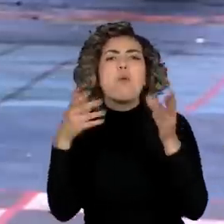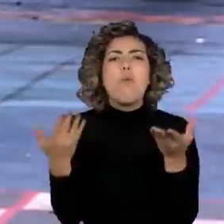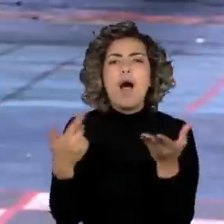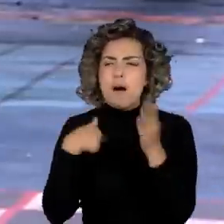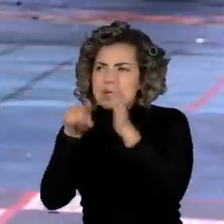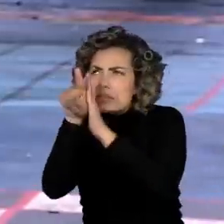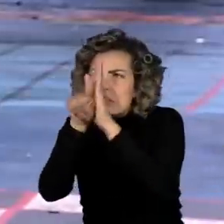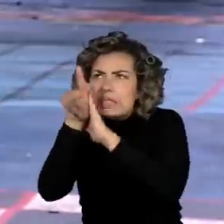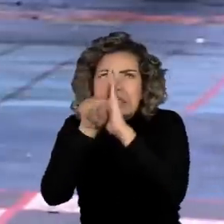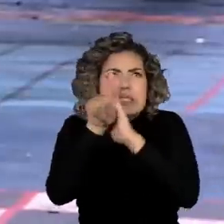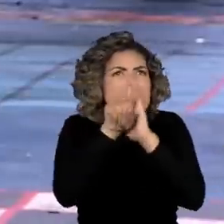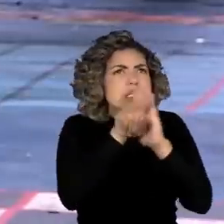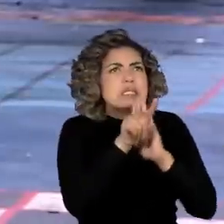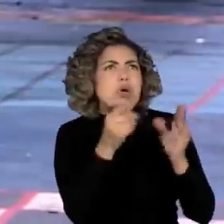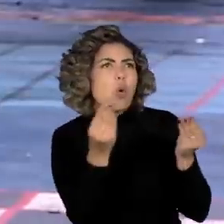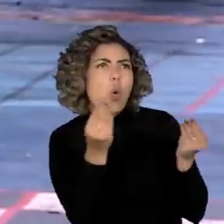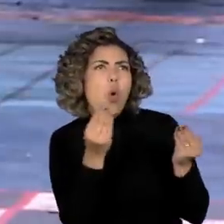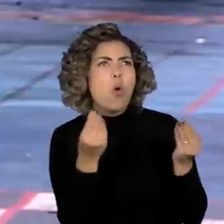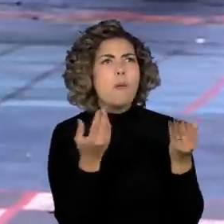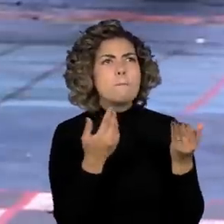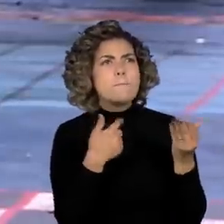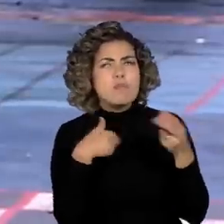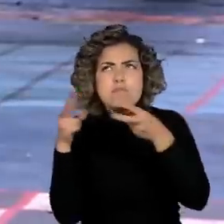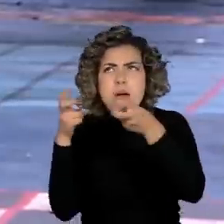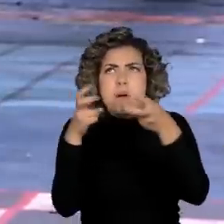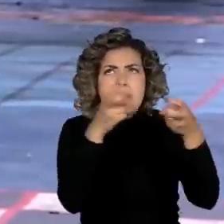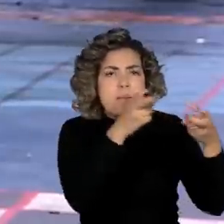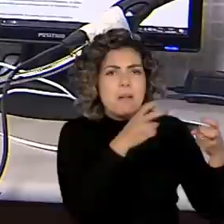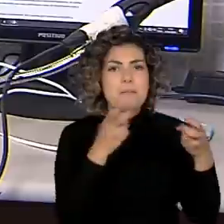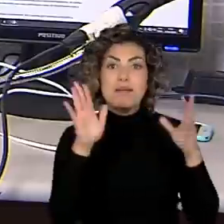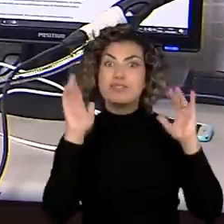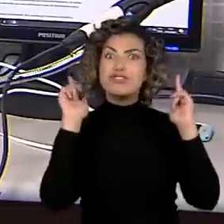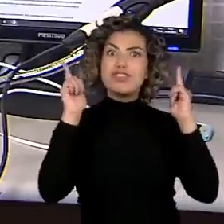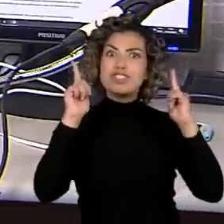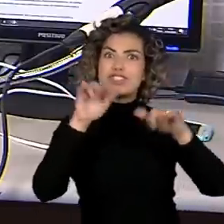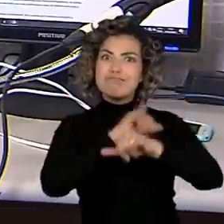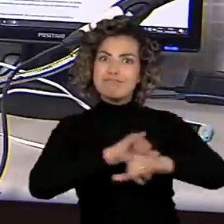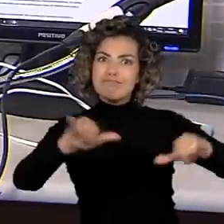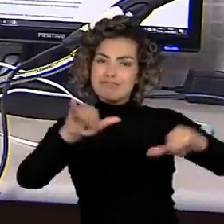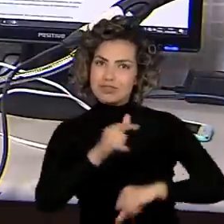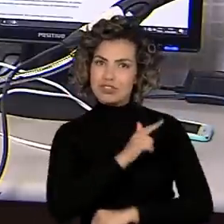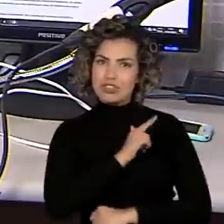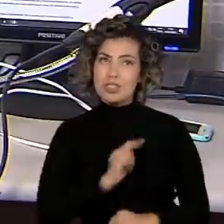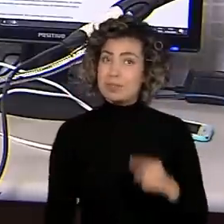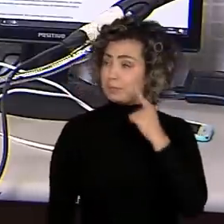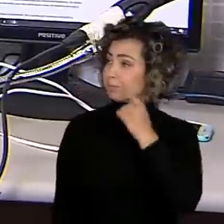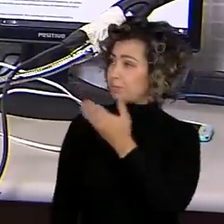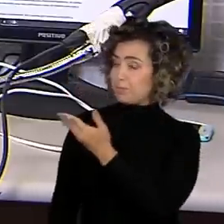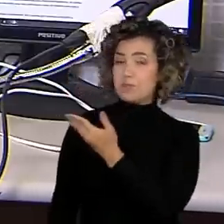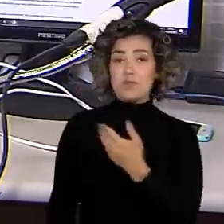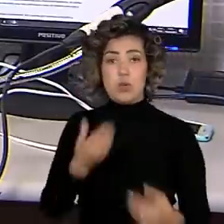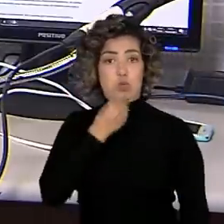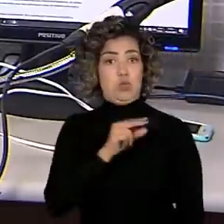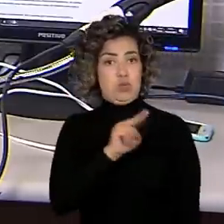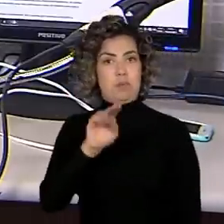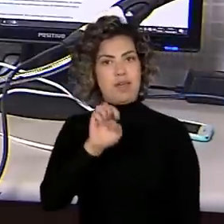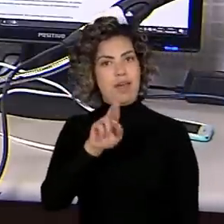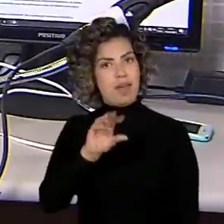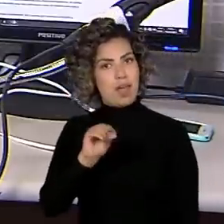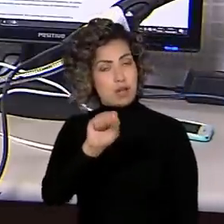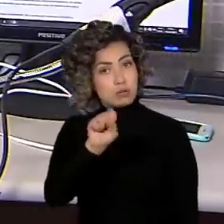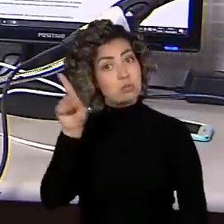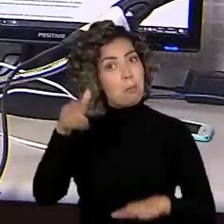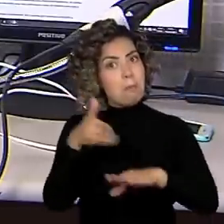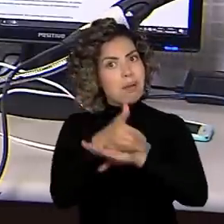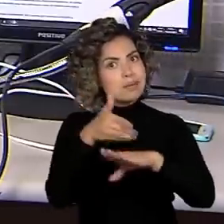fazer as reportagens para passar na rádio, e de entretenimento. Eros é um dos alunos da equipe da rádio. A gente resolve tudo em